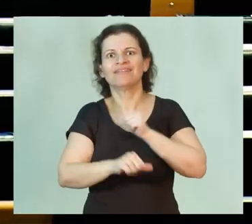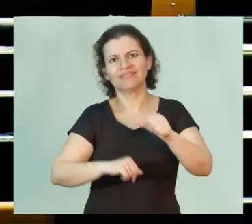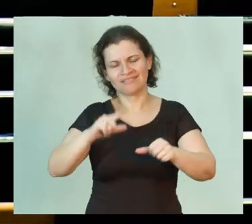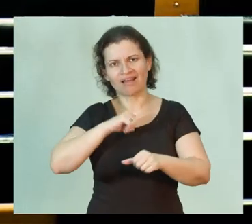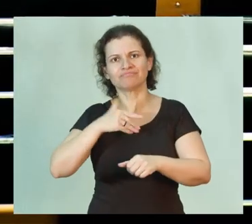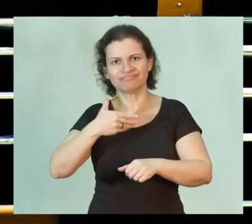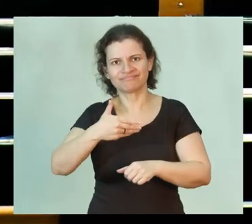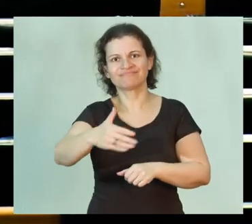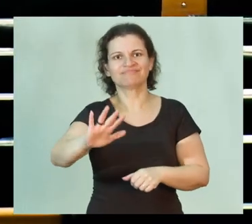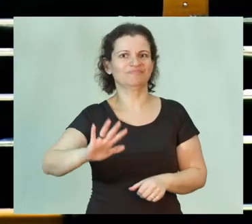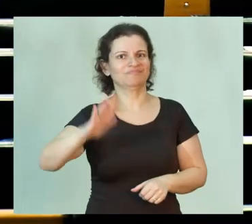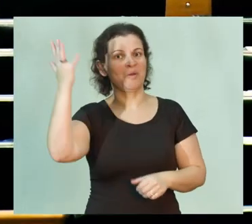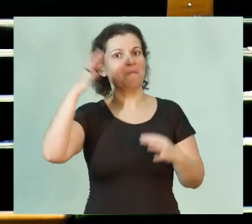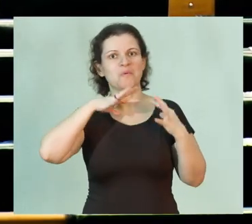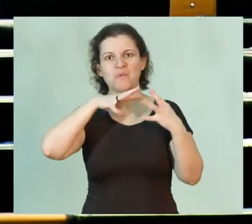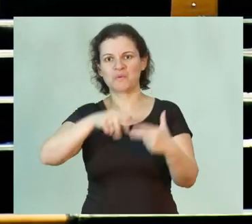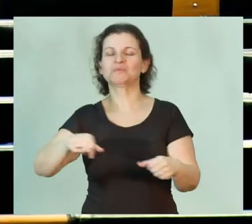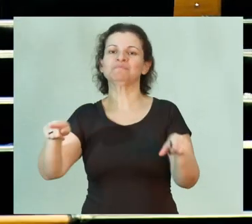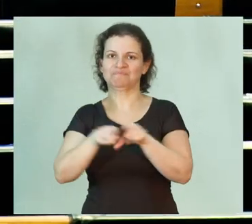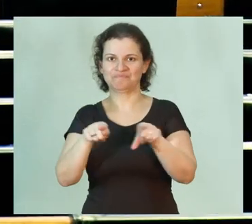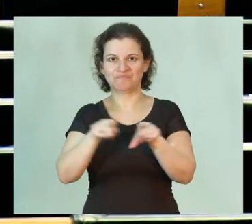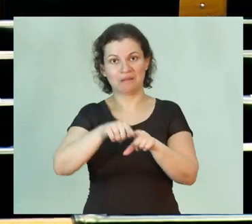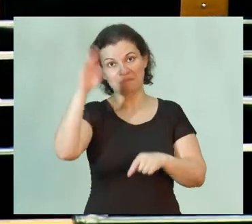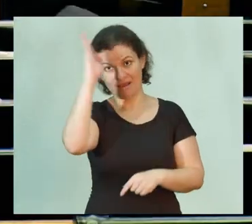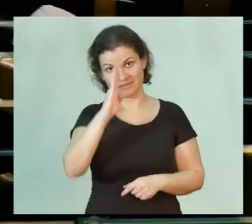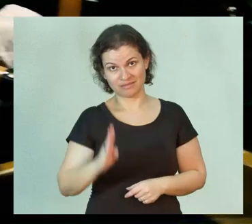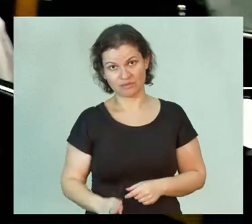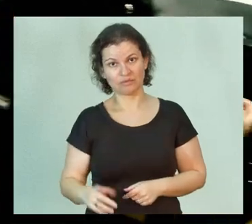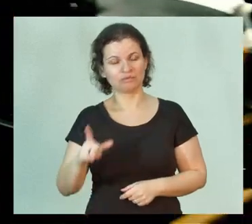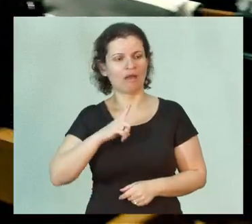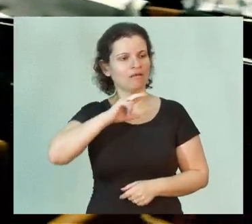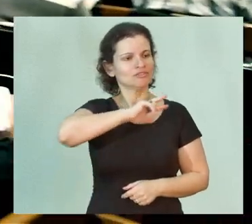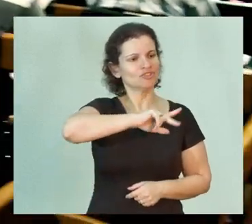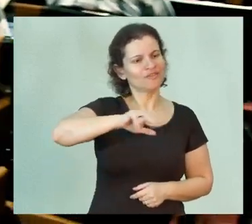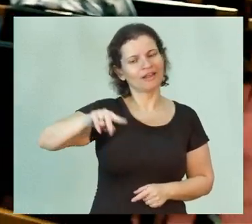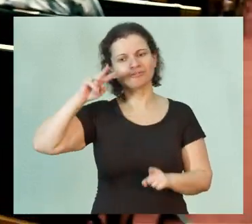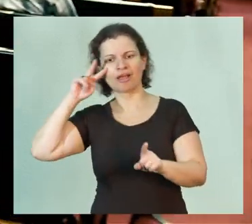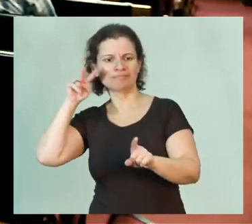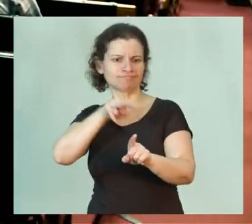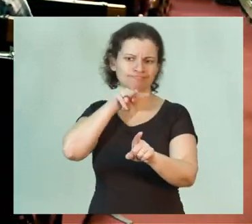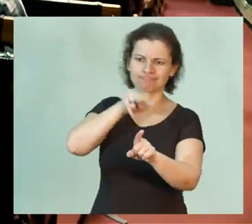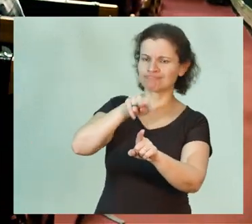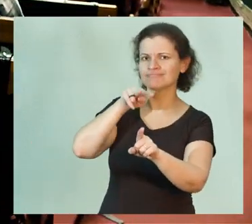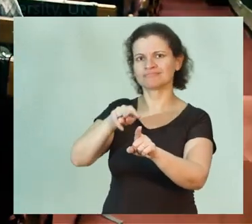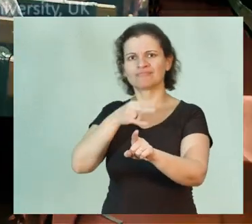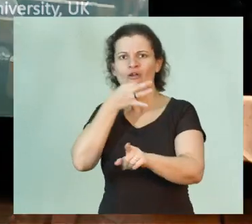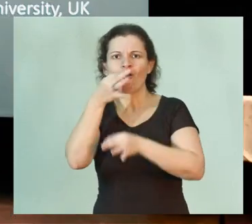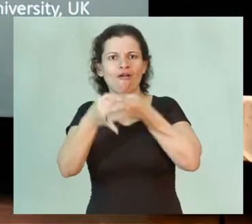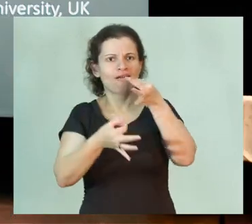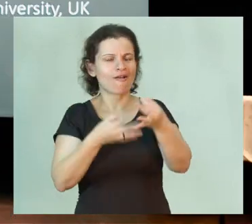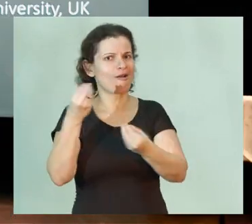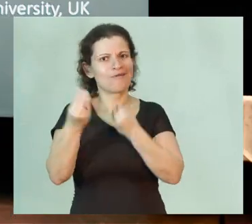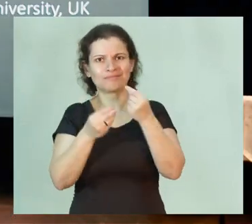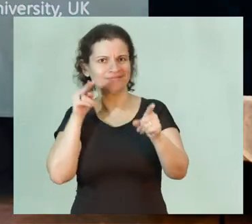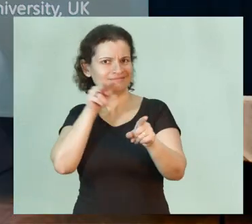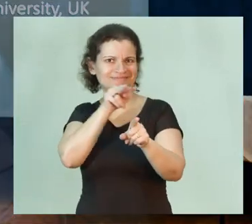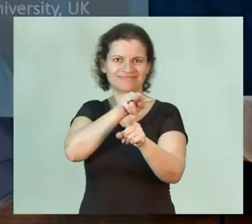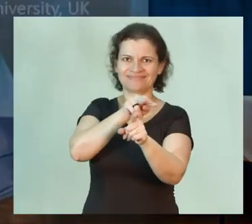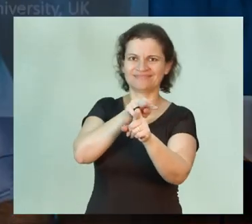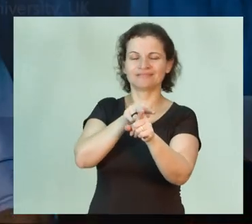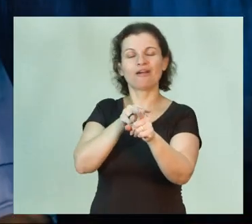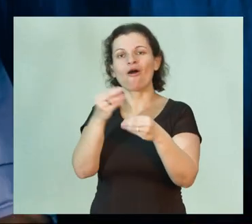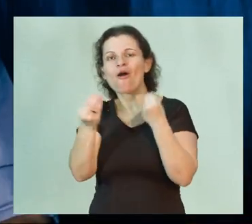ocorrido no mundo e no Brasil, a partir de diferentes perspectivas e diferentes pontos de vista que se